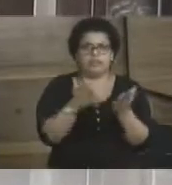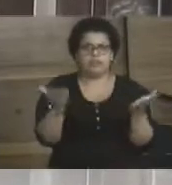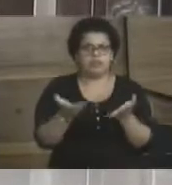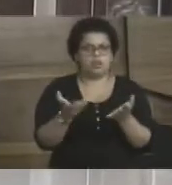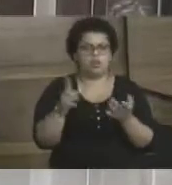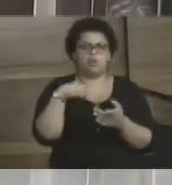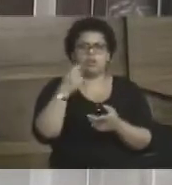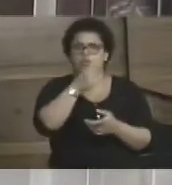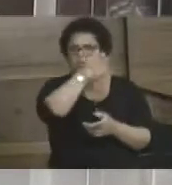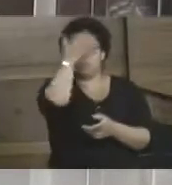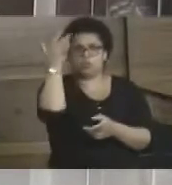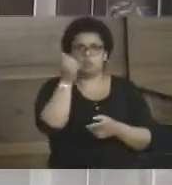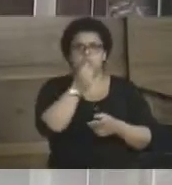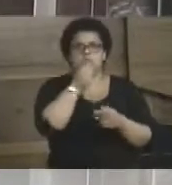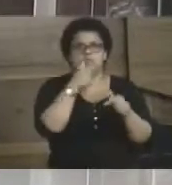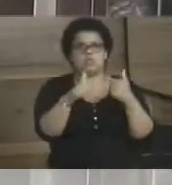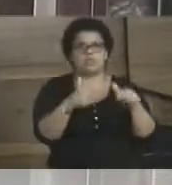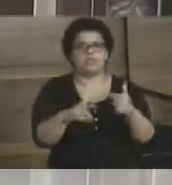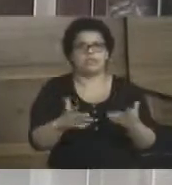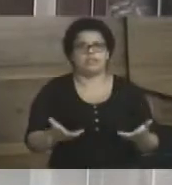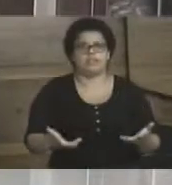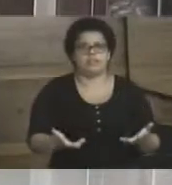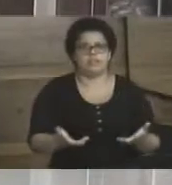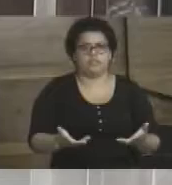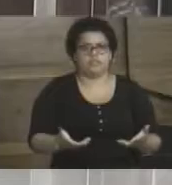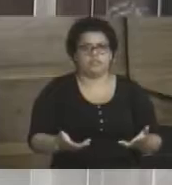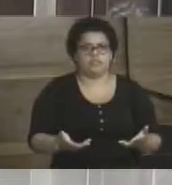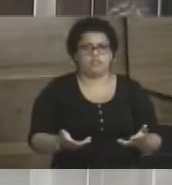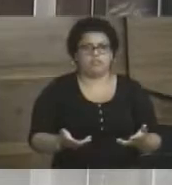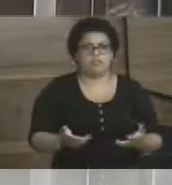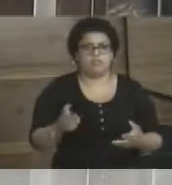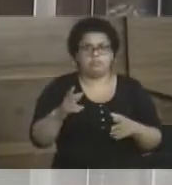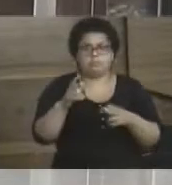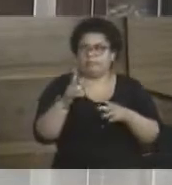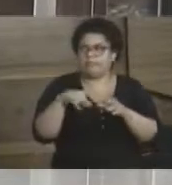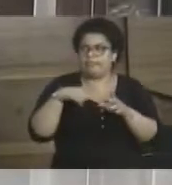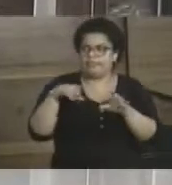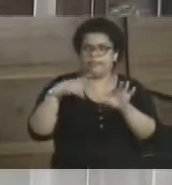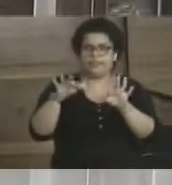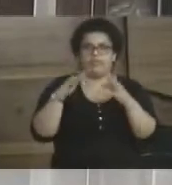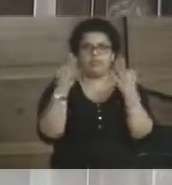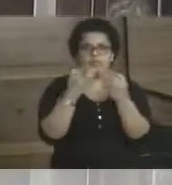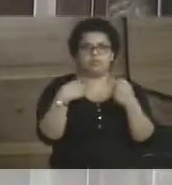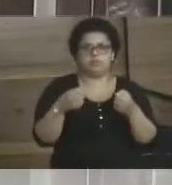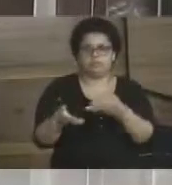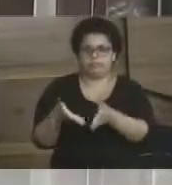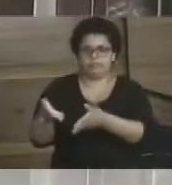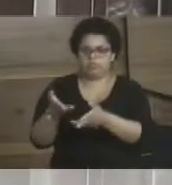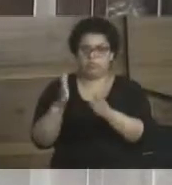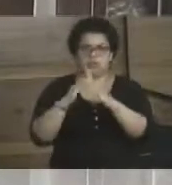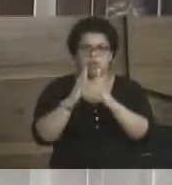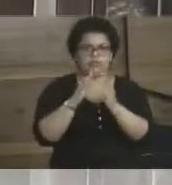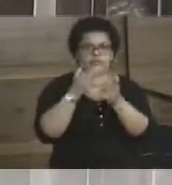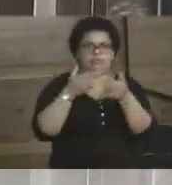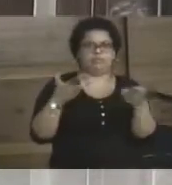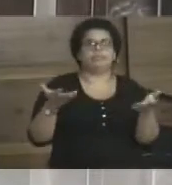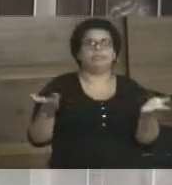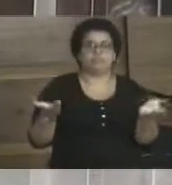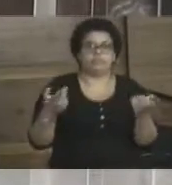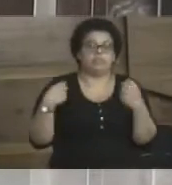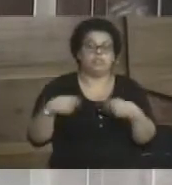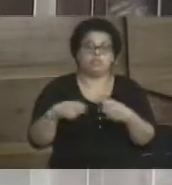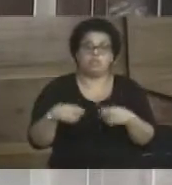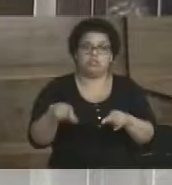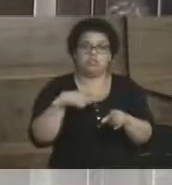os nossos metalúrgicos desempregados e ponto a ficar mais desempregados. São pais de família, precisam sustentar suas casas. Então, eu acho que tem que ter